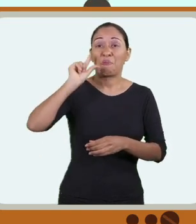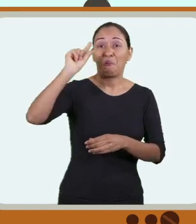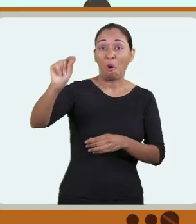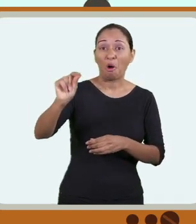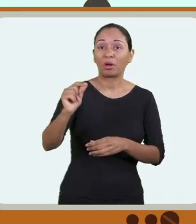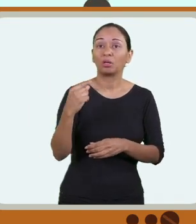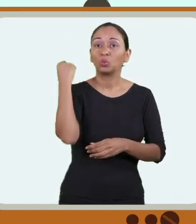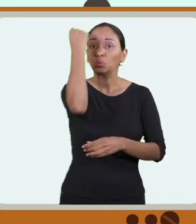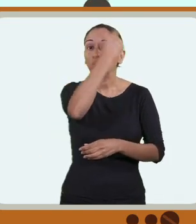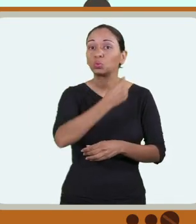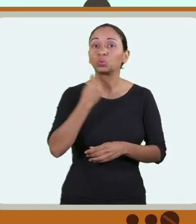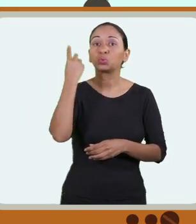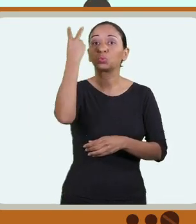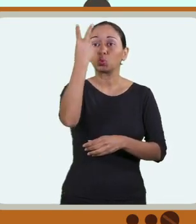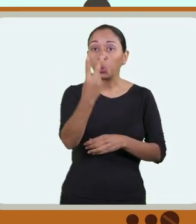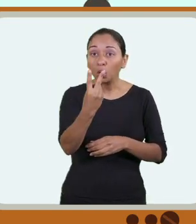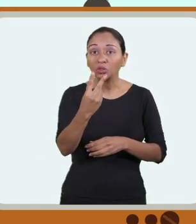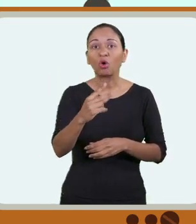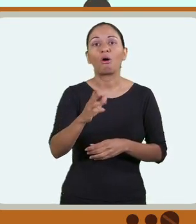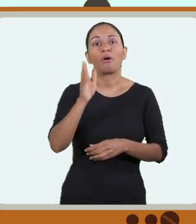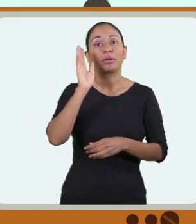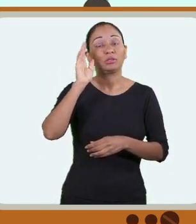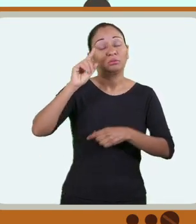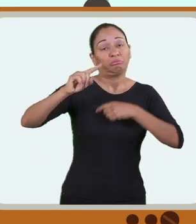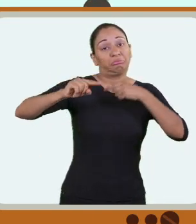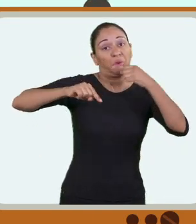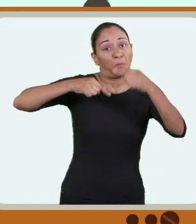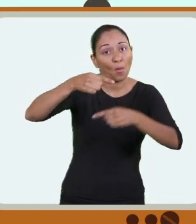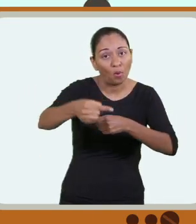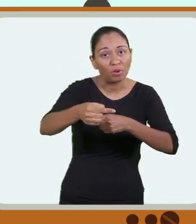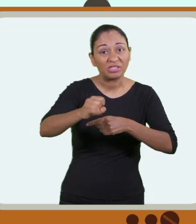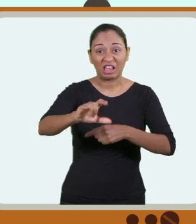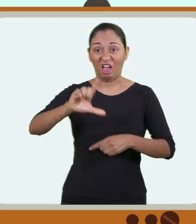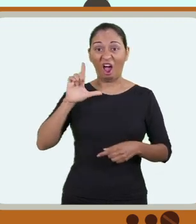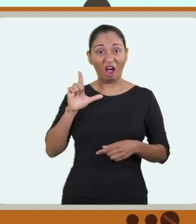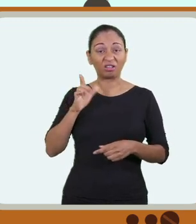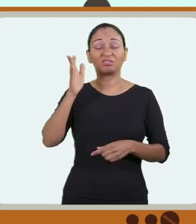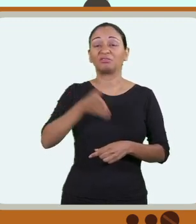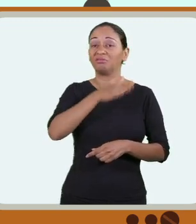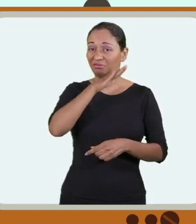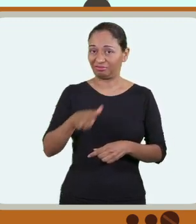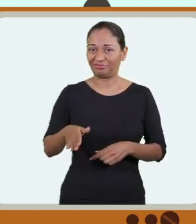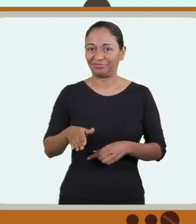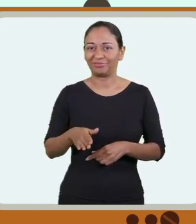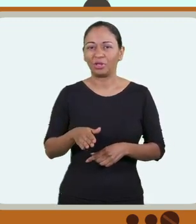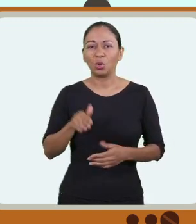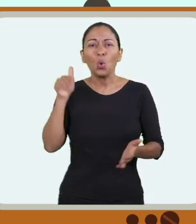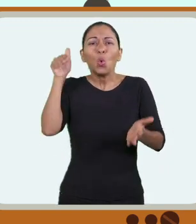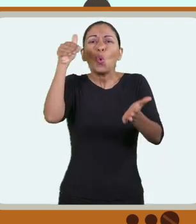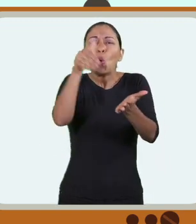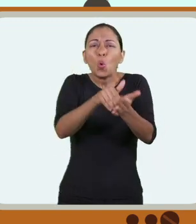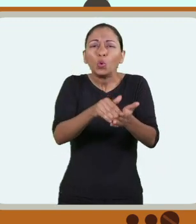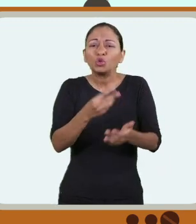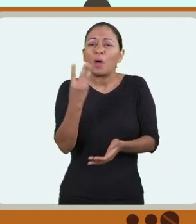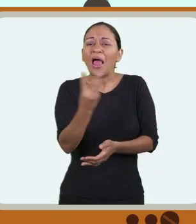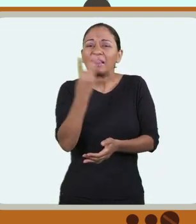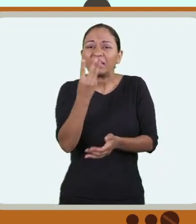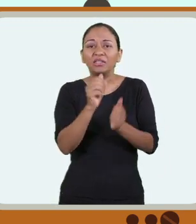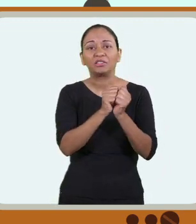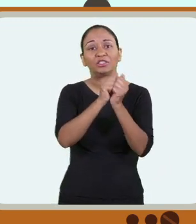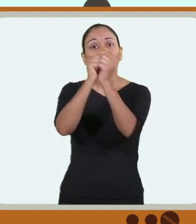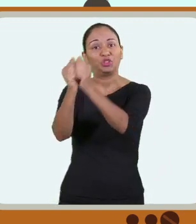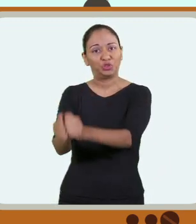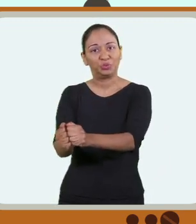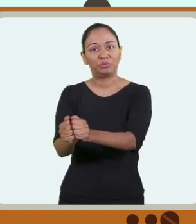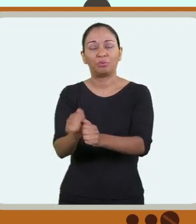Você só pode deixar a sala de provas duas horas após o início do exame. Se sair antes, será eliminado. Os três últimos presentes na